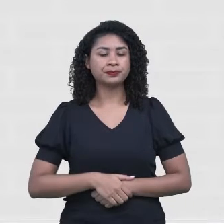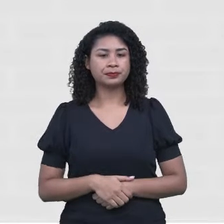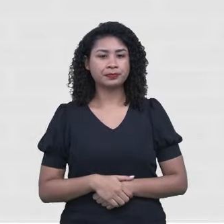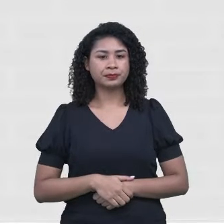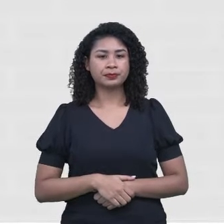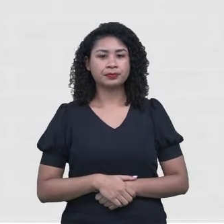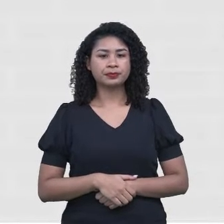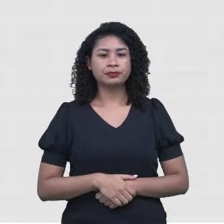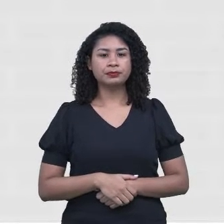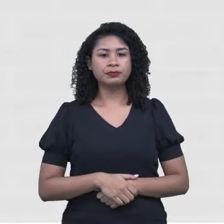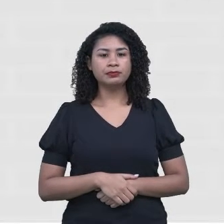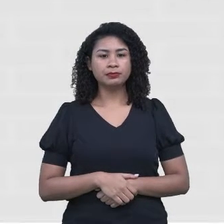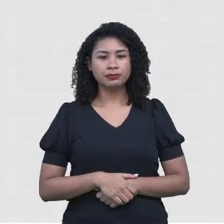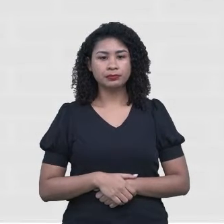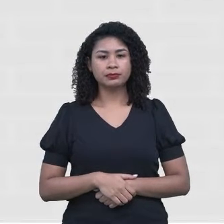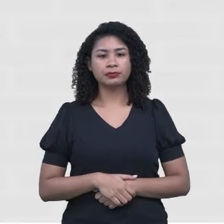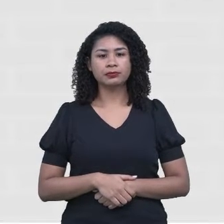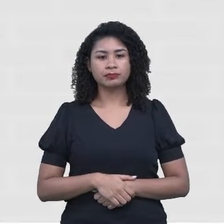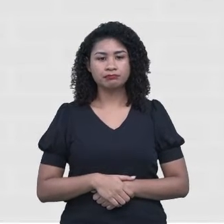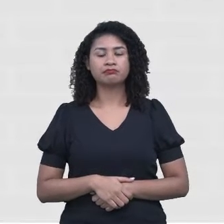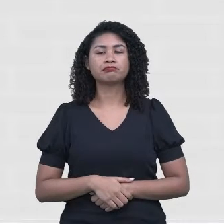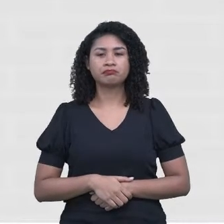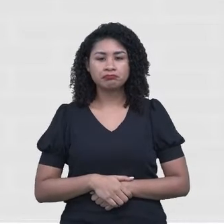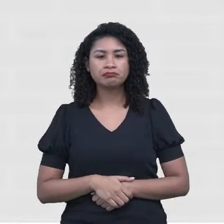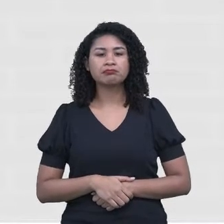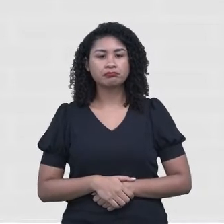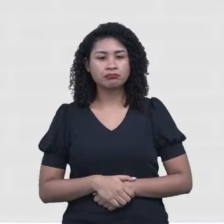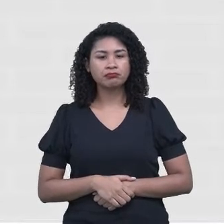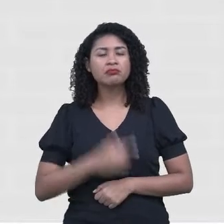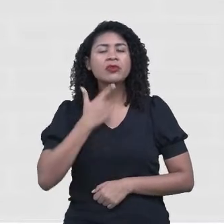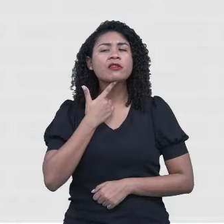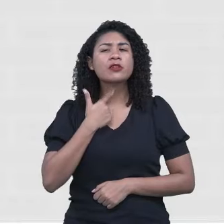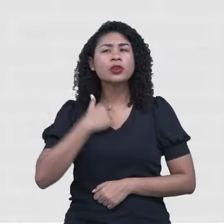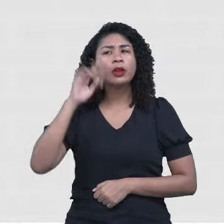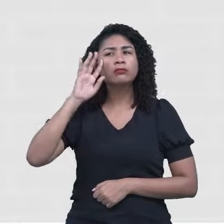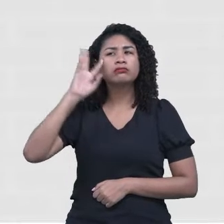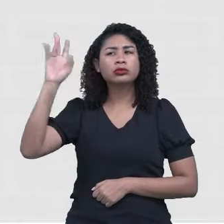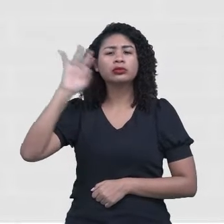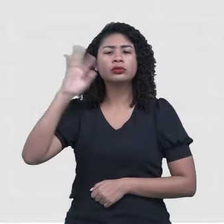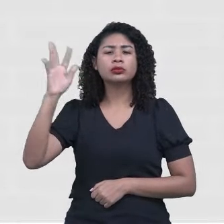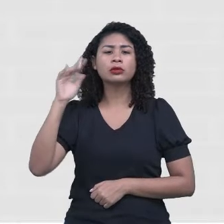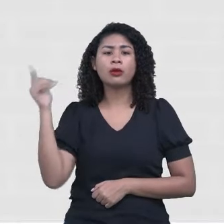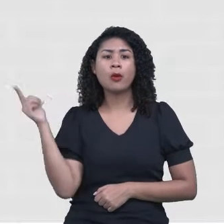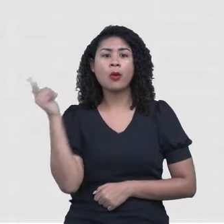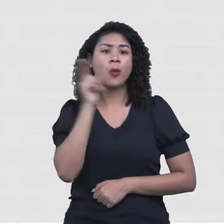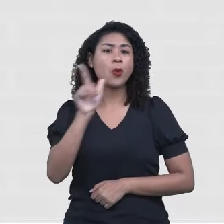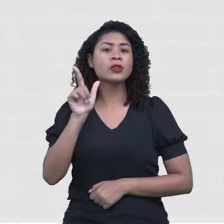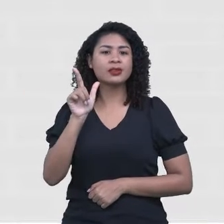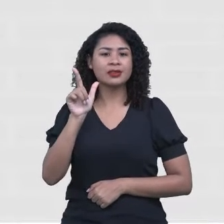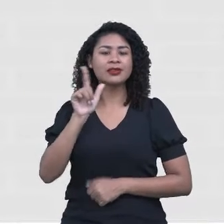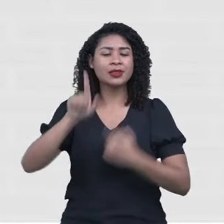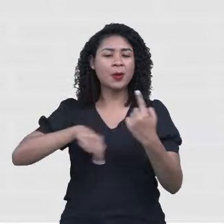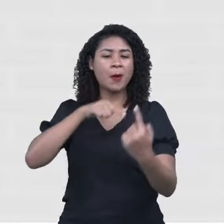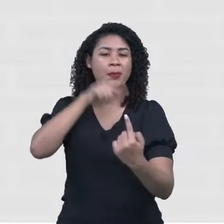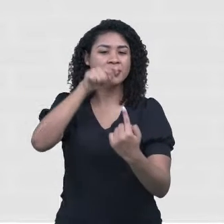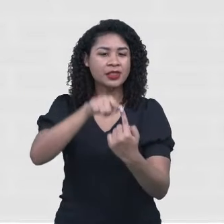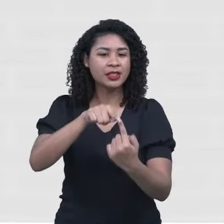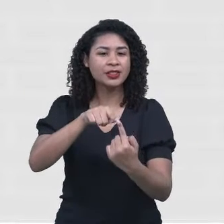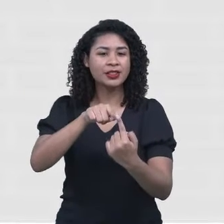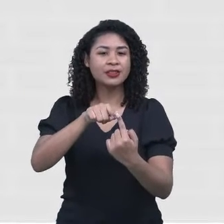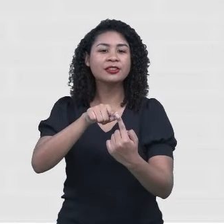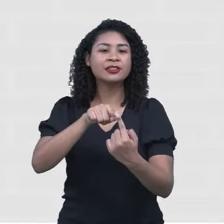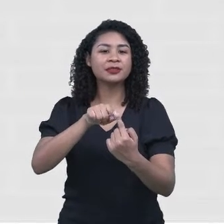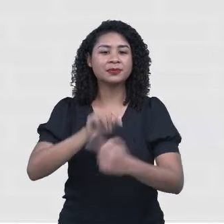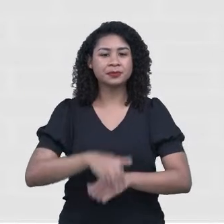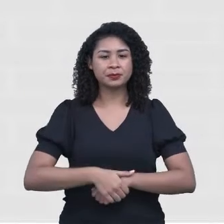estável de alcançar algo significativo para o seu sujeito. Olha só, olha o que é o projeto de vida.